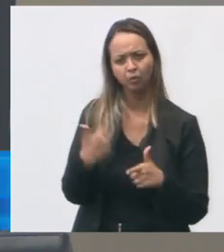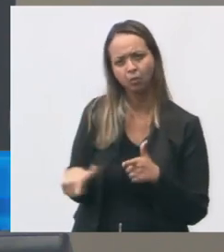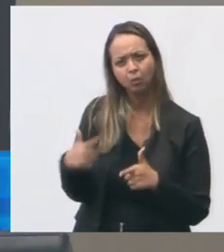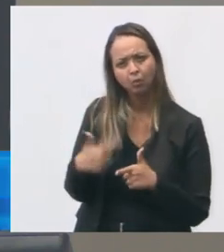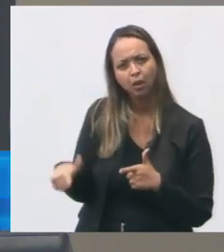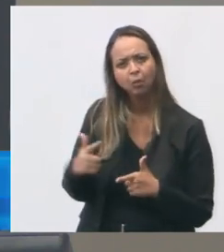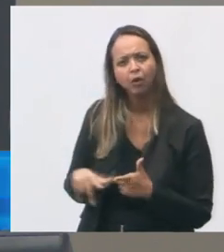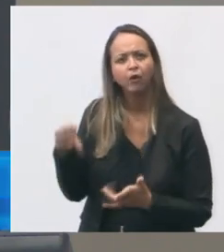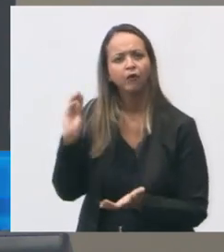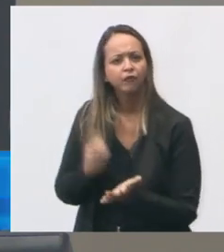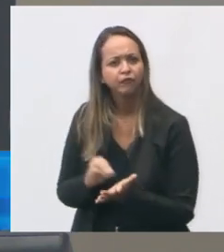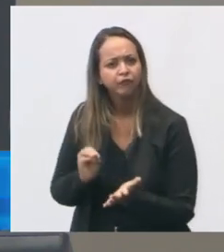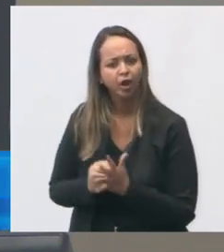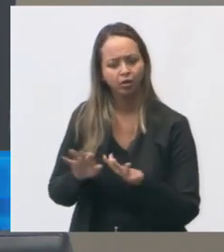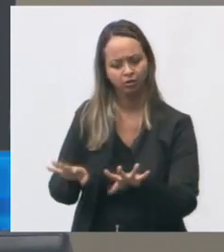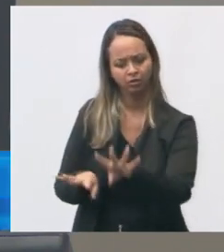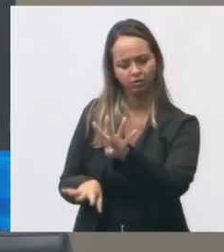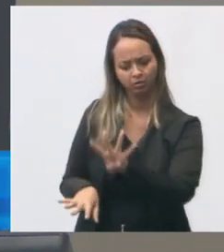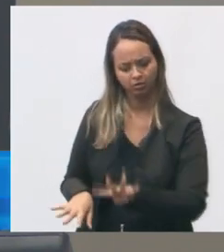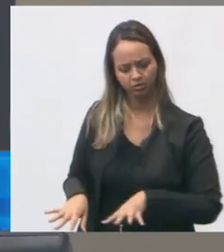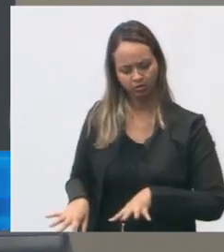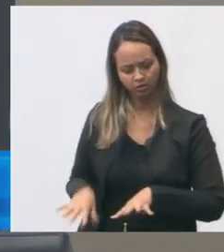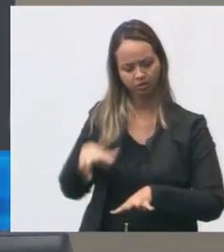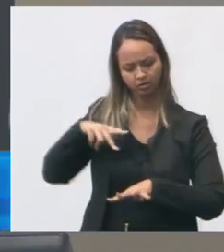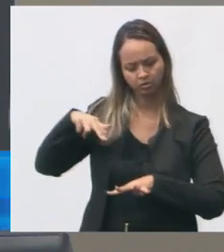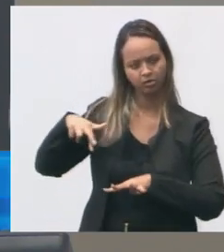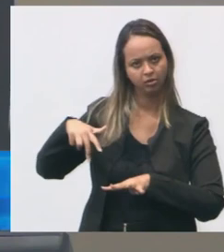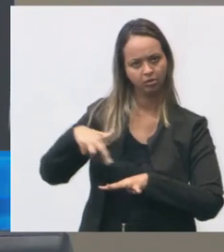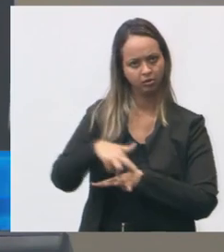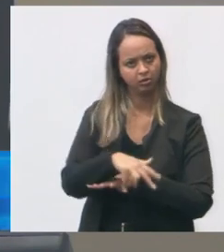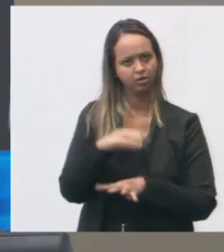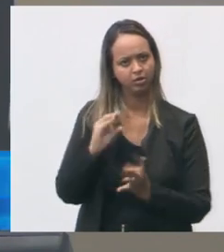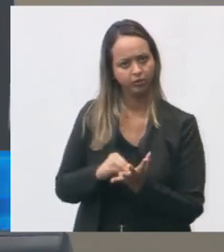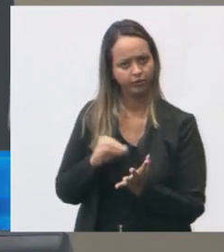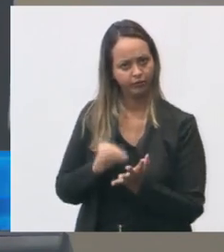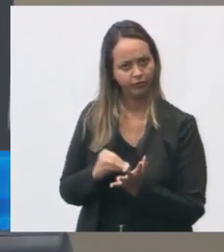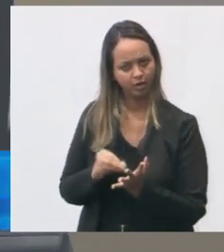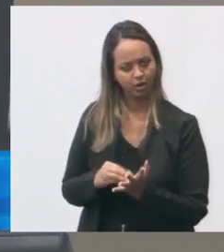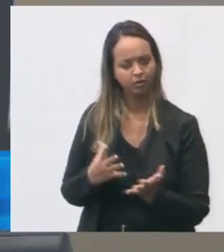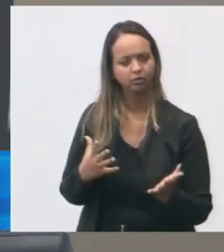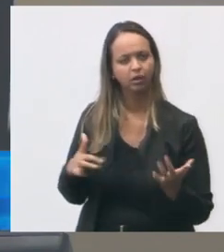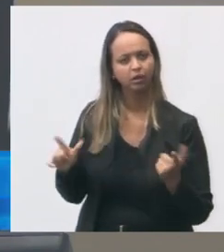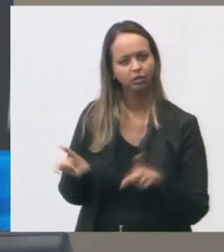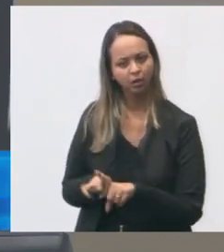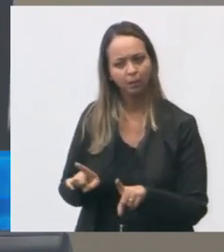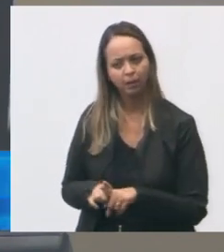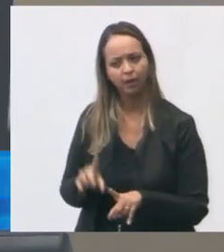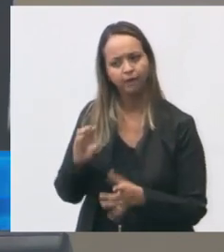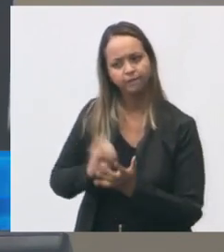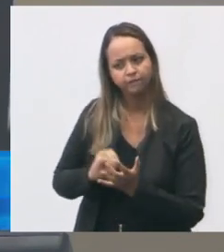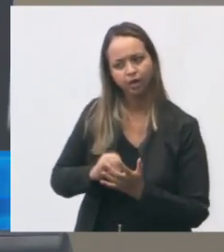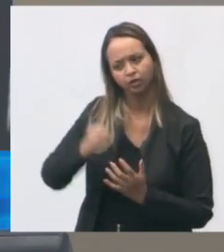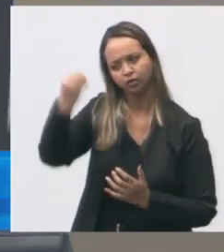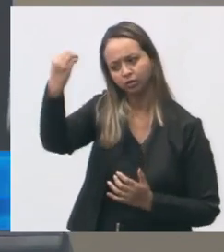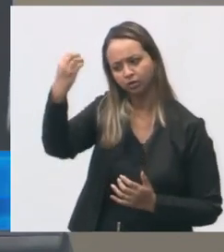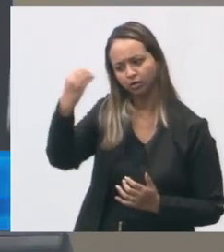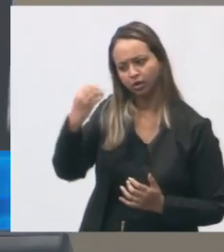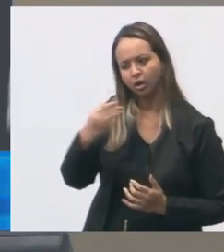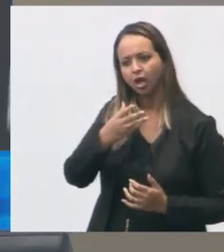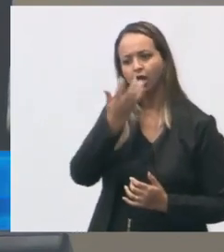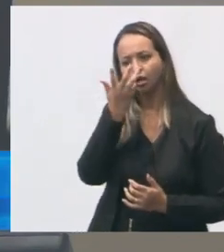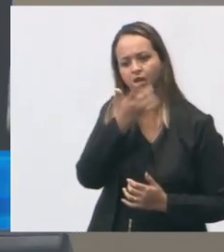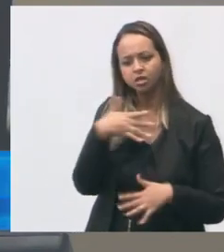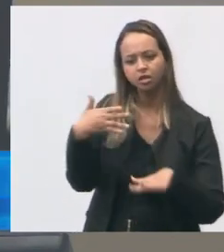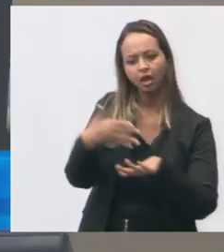Ausência de faixa de pedestre ou algum tipo de de sinalização para que as crianças possam entrar e sair da escola.